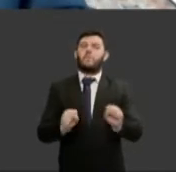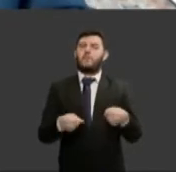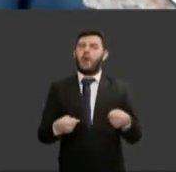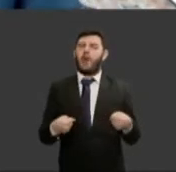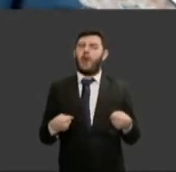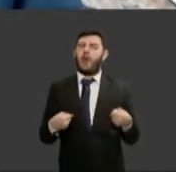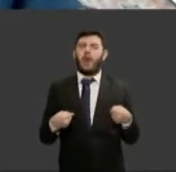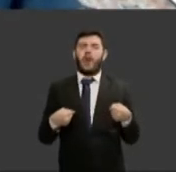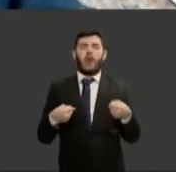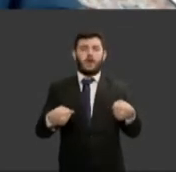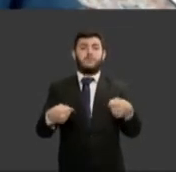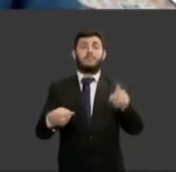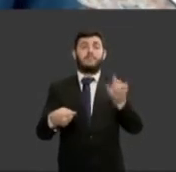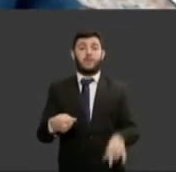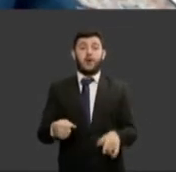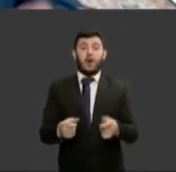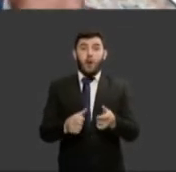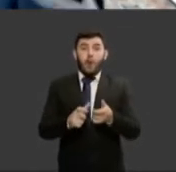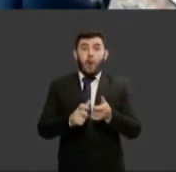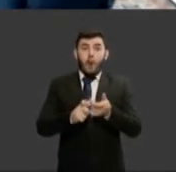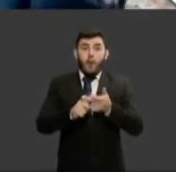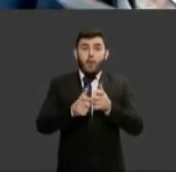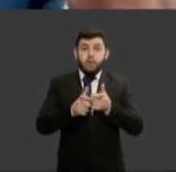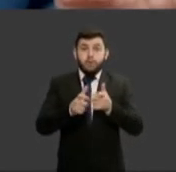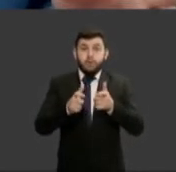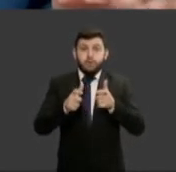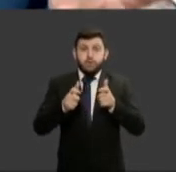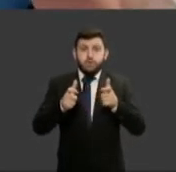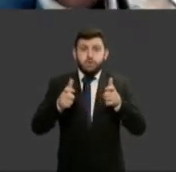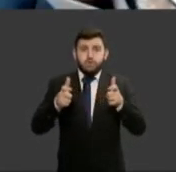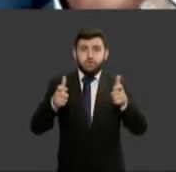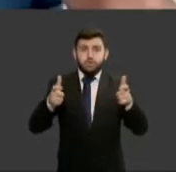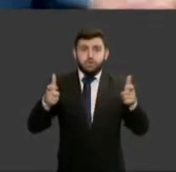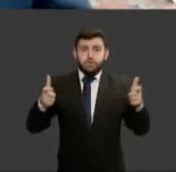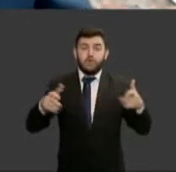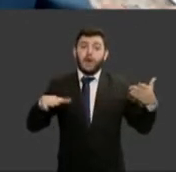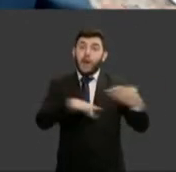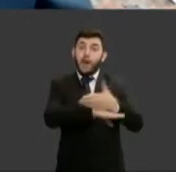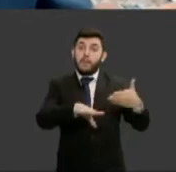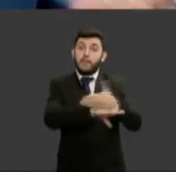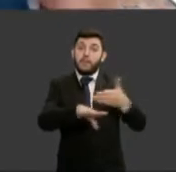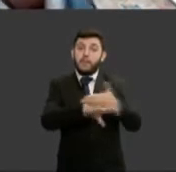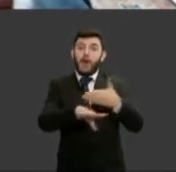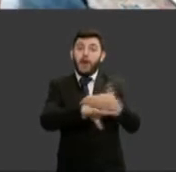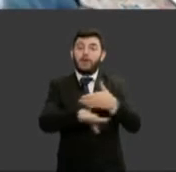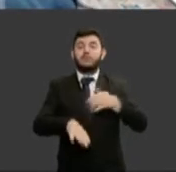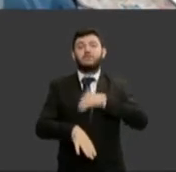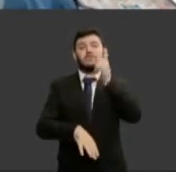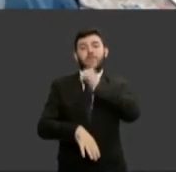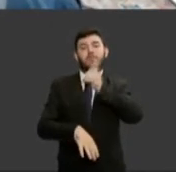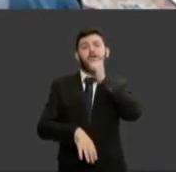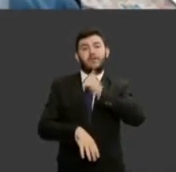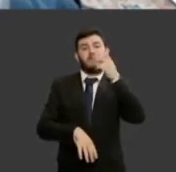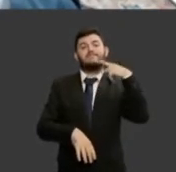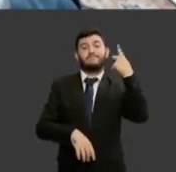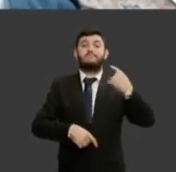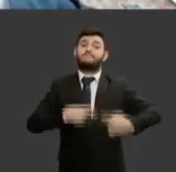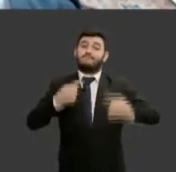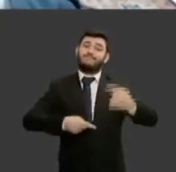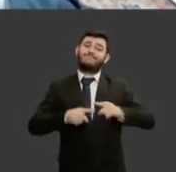ampliação da participação das mulheres na política. infelizmente,